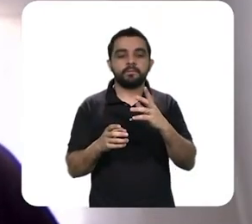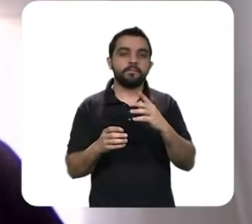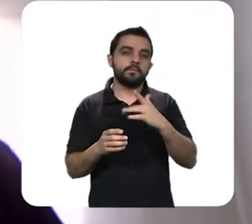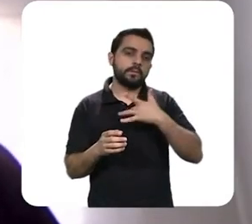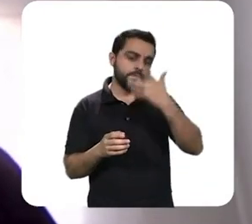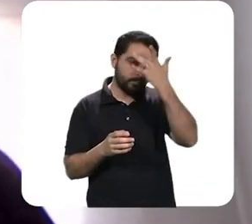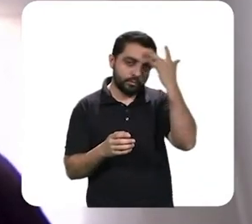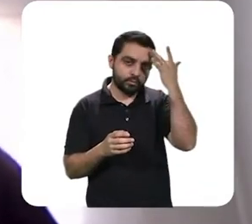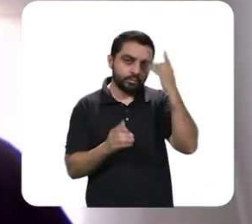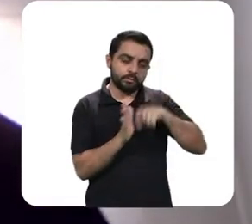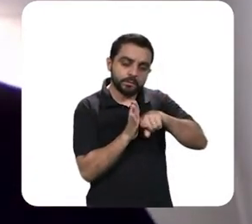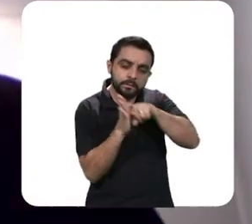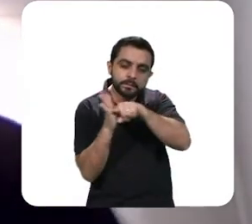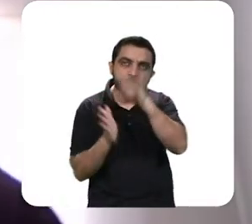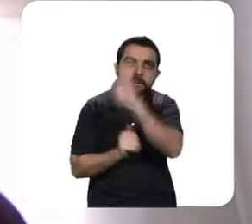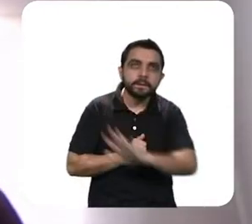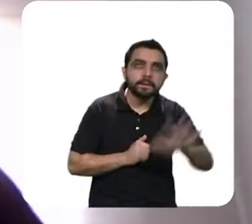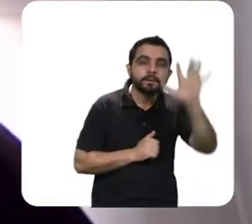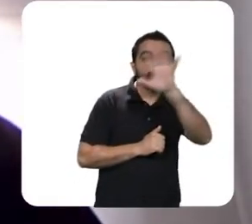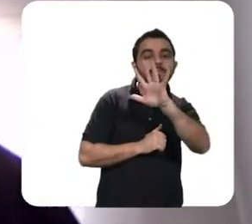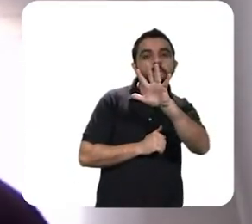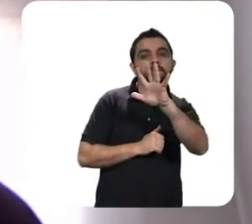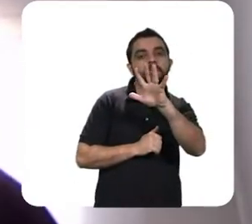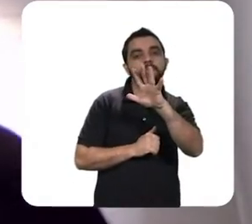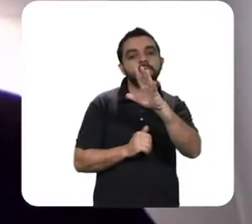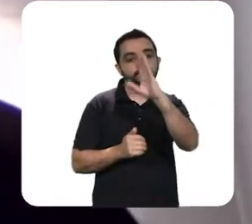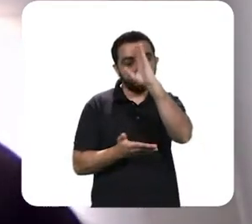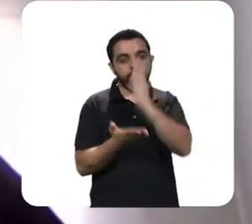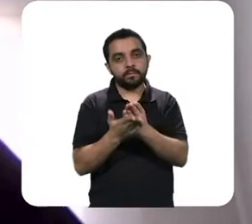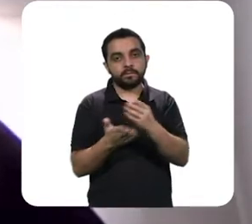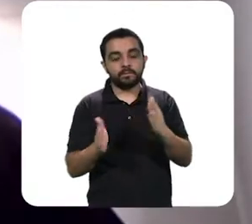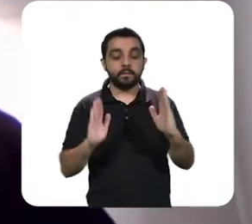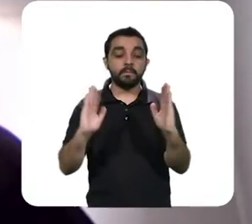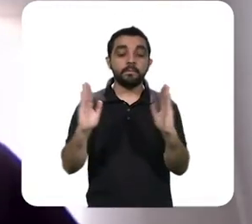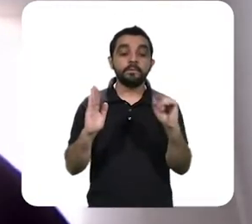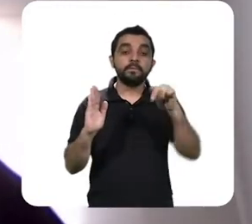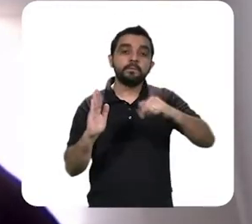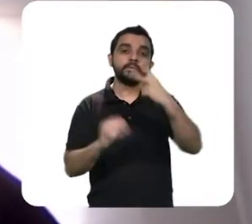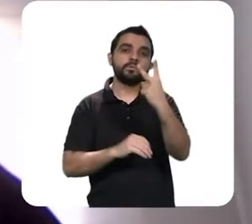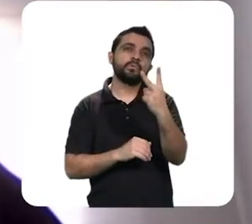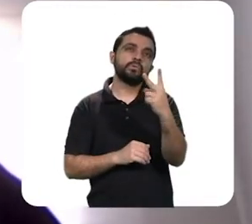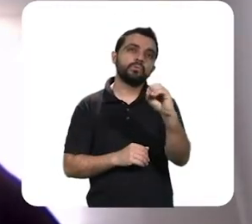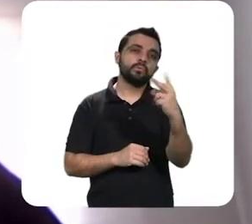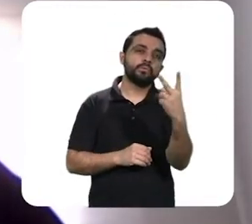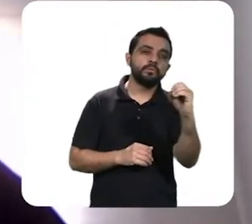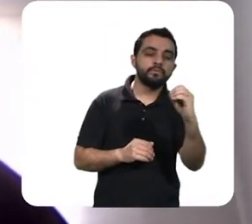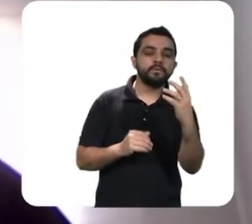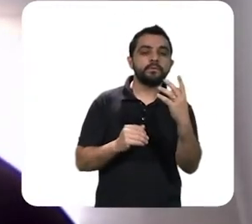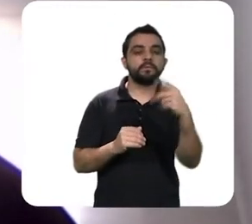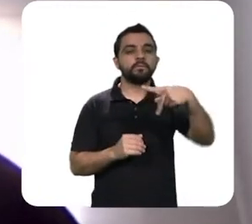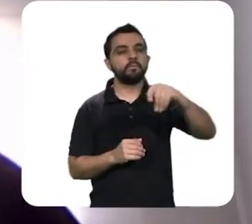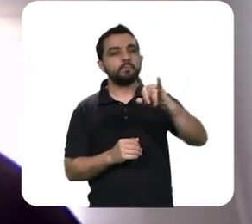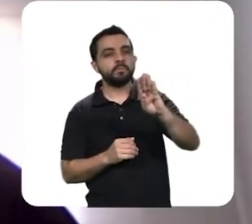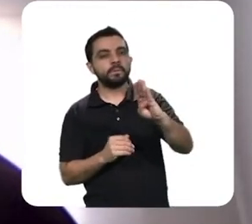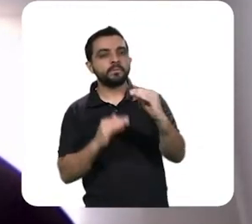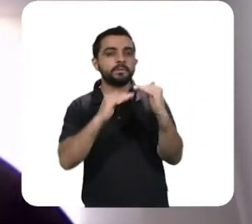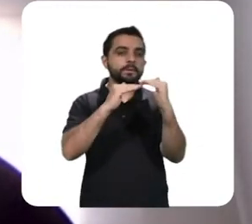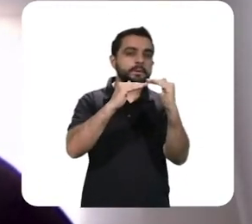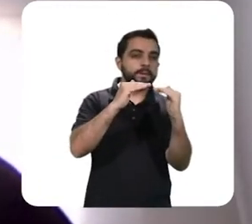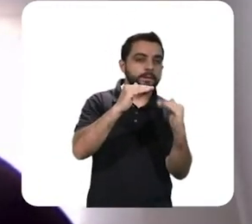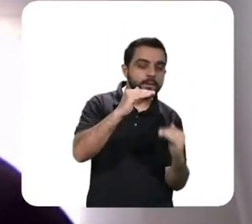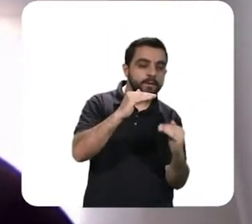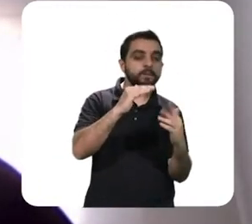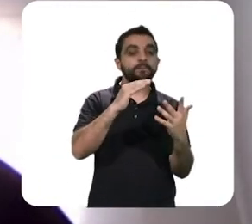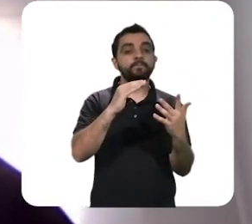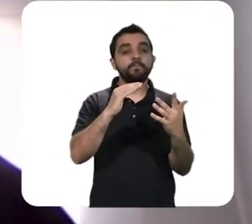as nacionais, né, de especialistas nacionais, elas estão mais nesse patamar, entre 1,8% e 2%,